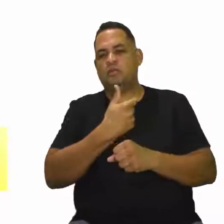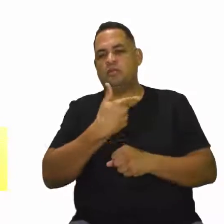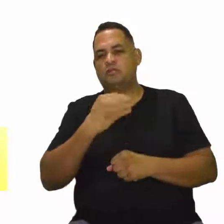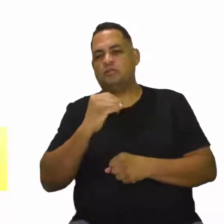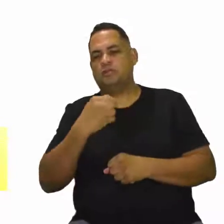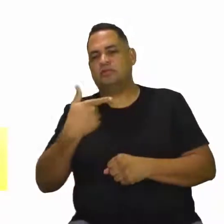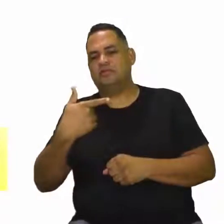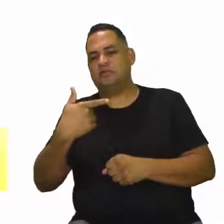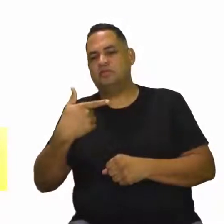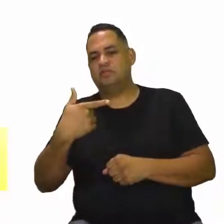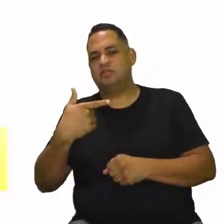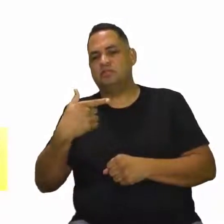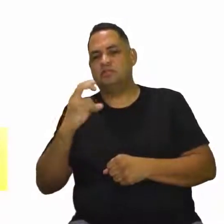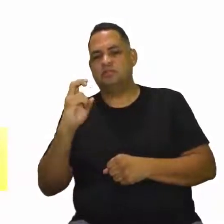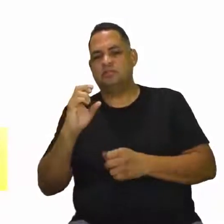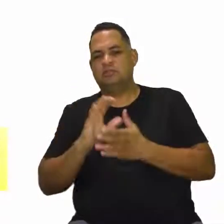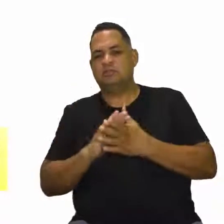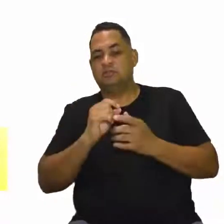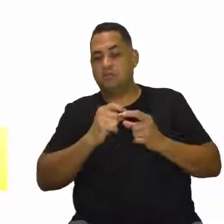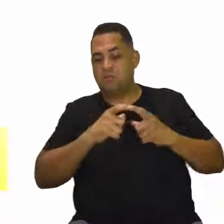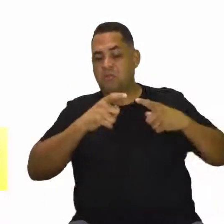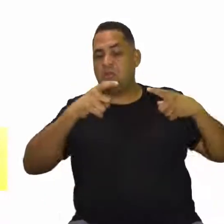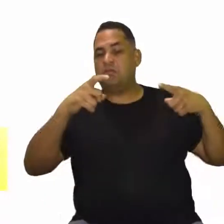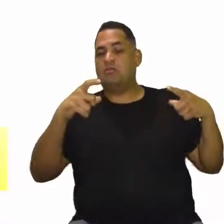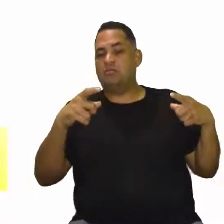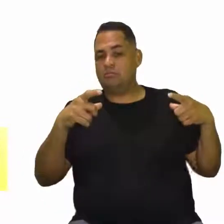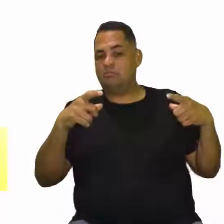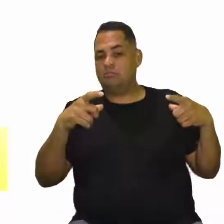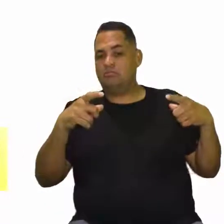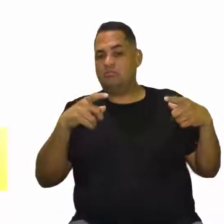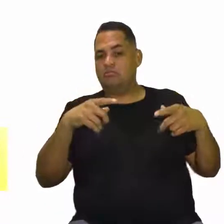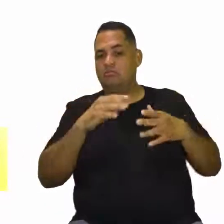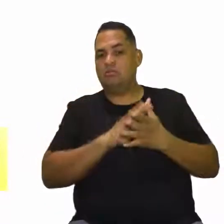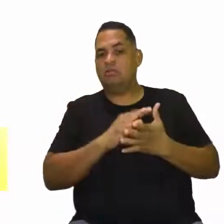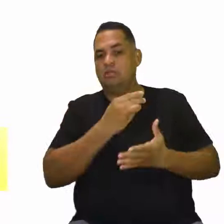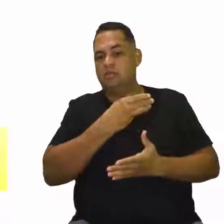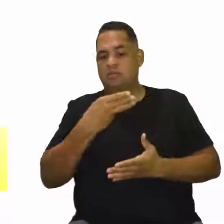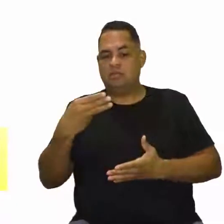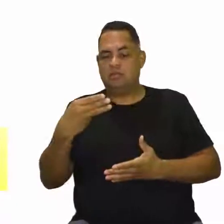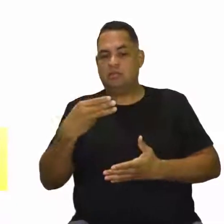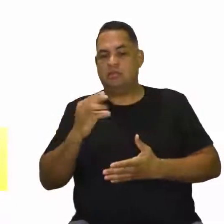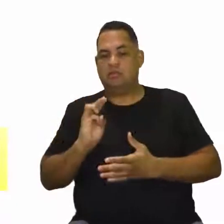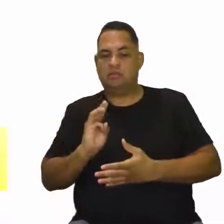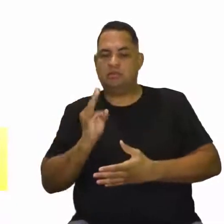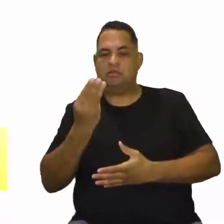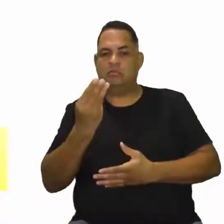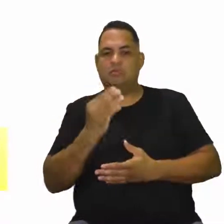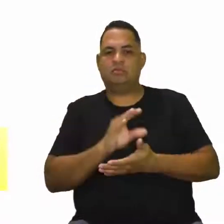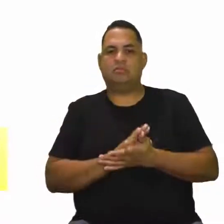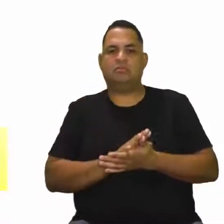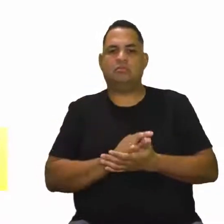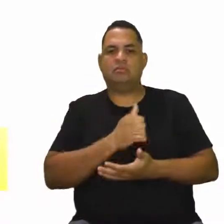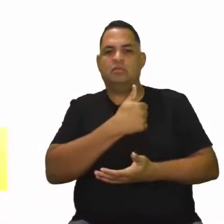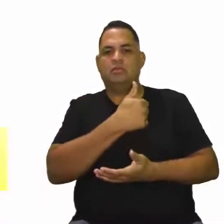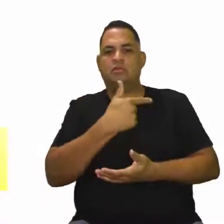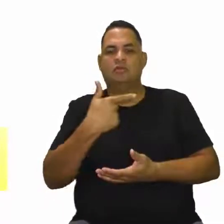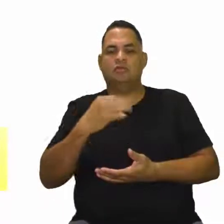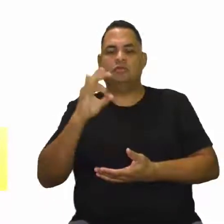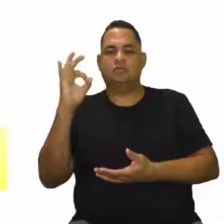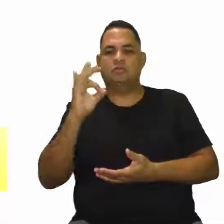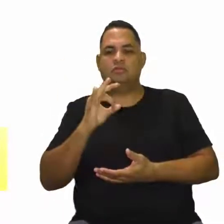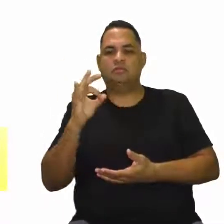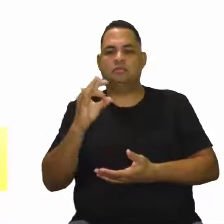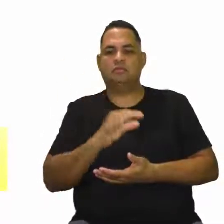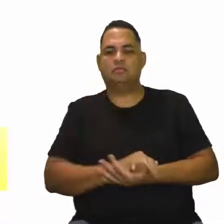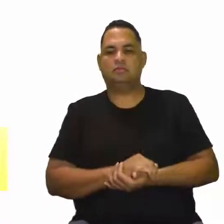esse número aumentar mais um pouquinho, tá? Para 33 milhões, que vai corresponder aí em torno de 12%.